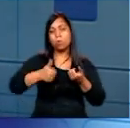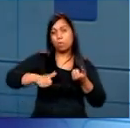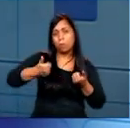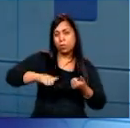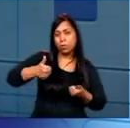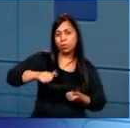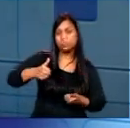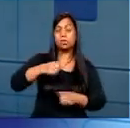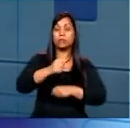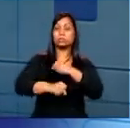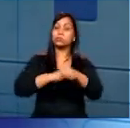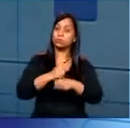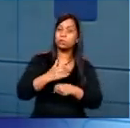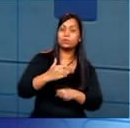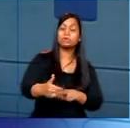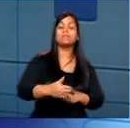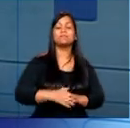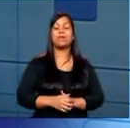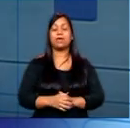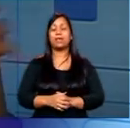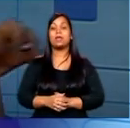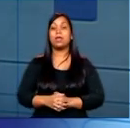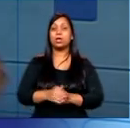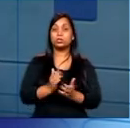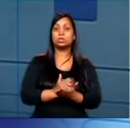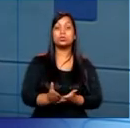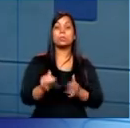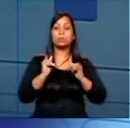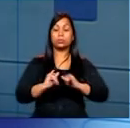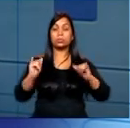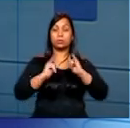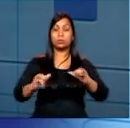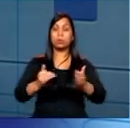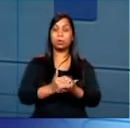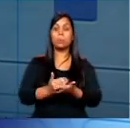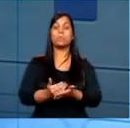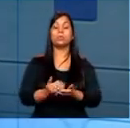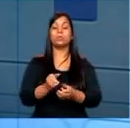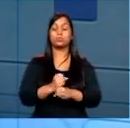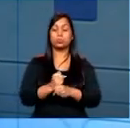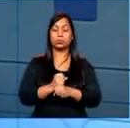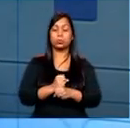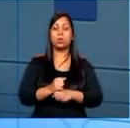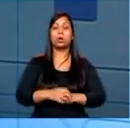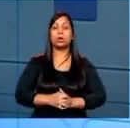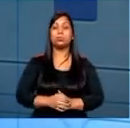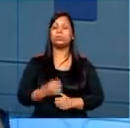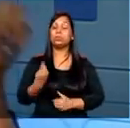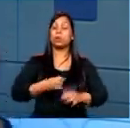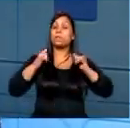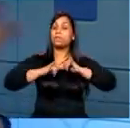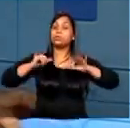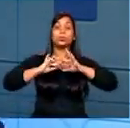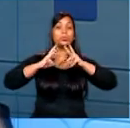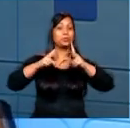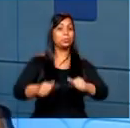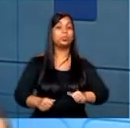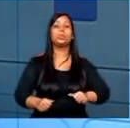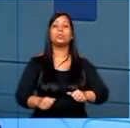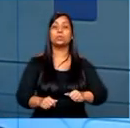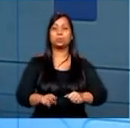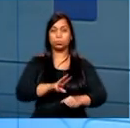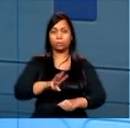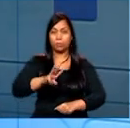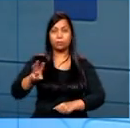processo seletivo do ano que vem, né? A gente inicia a divulgação logo no início do ano. E a gente vai divulgando tudo pela